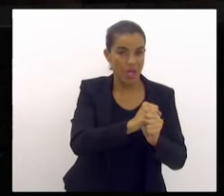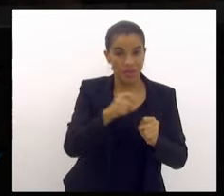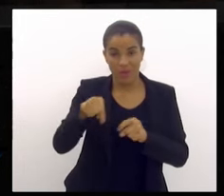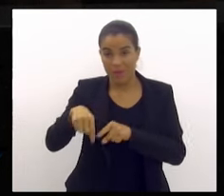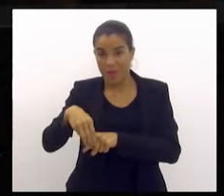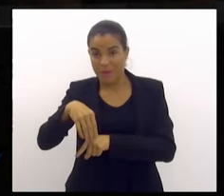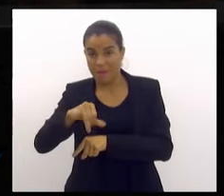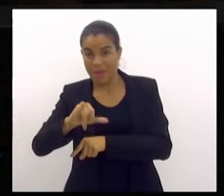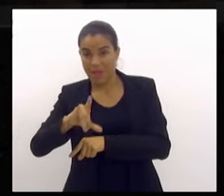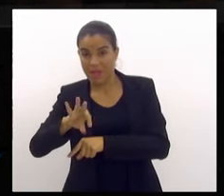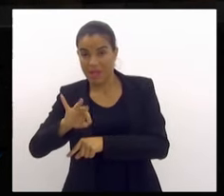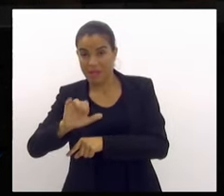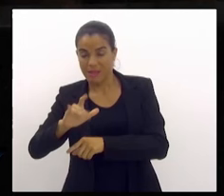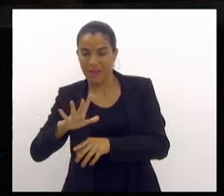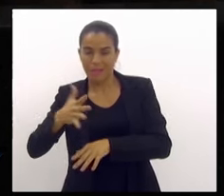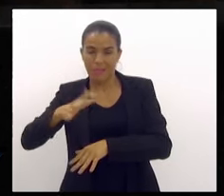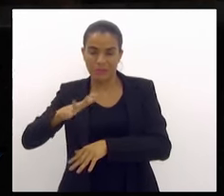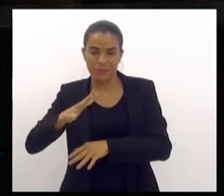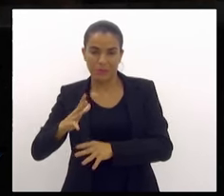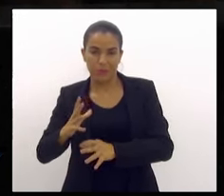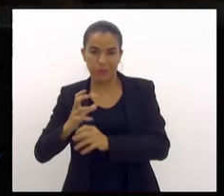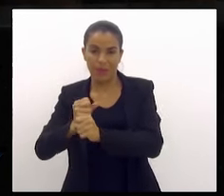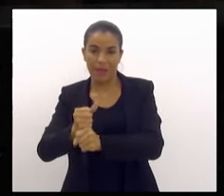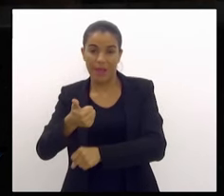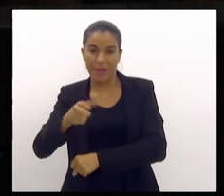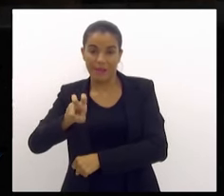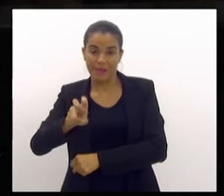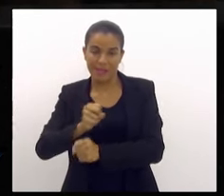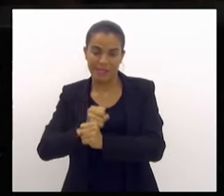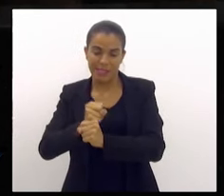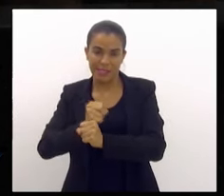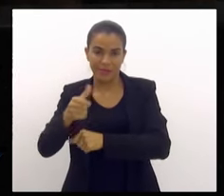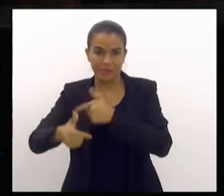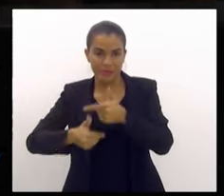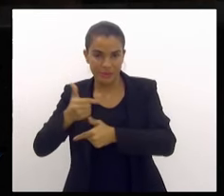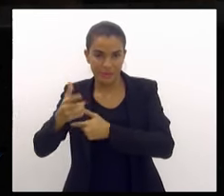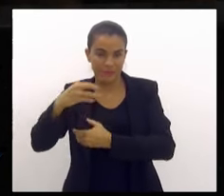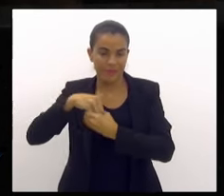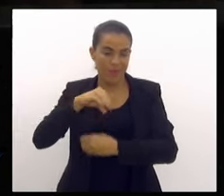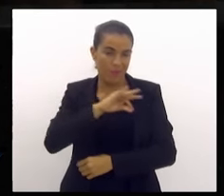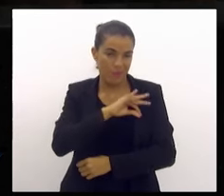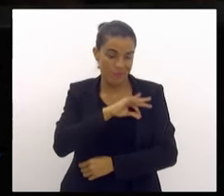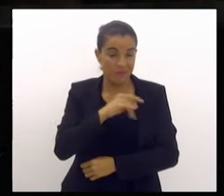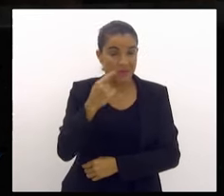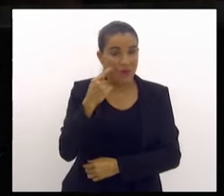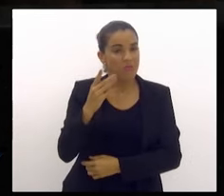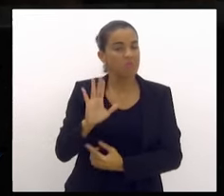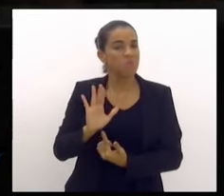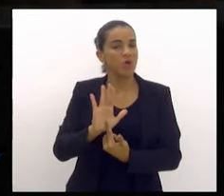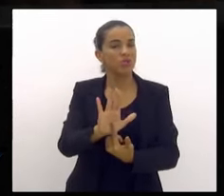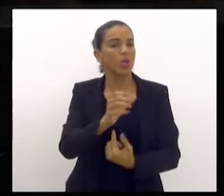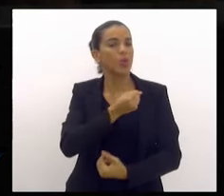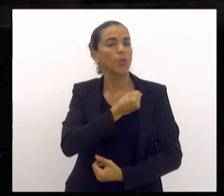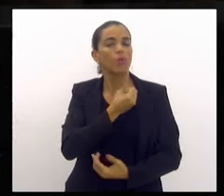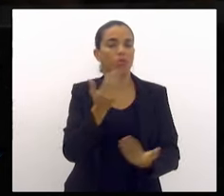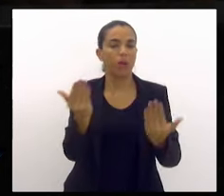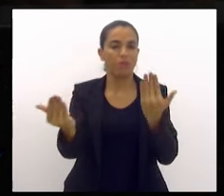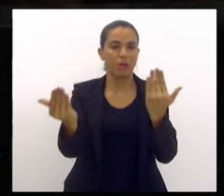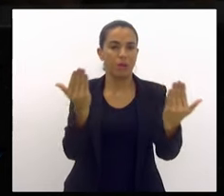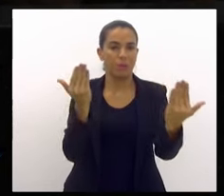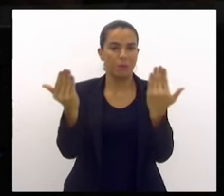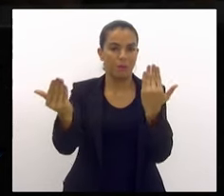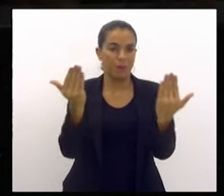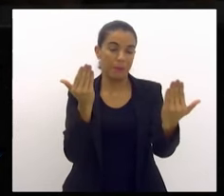a 15. Estou trazendo inicialmente esses números, para mostrar o tamanho